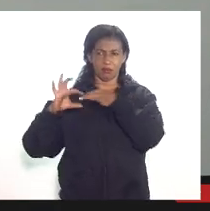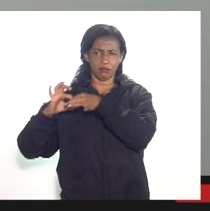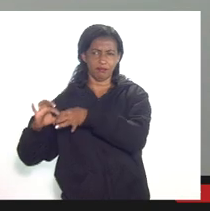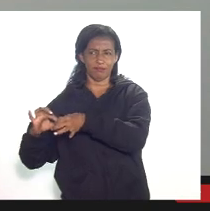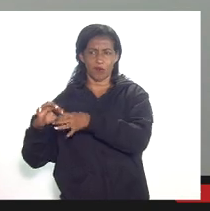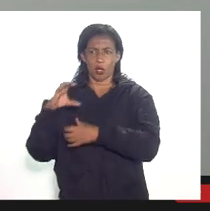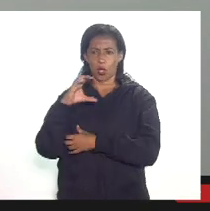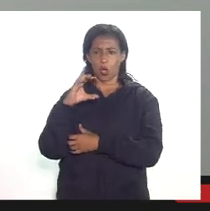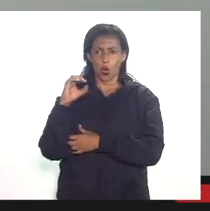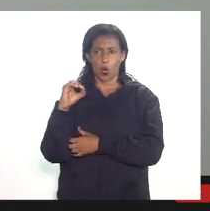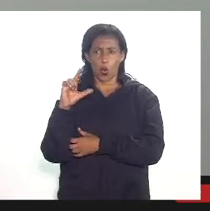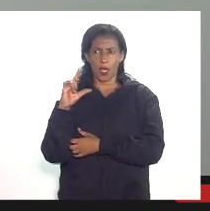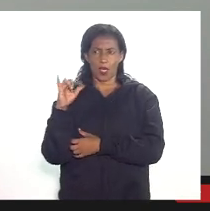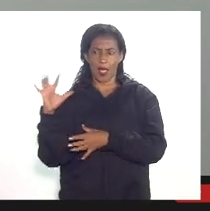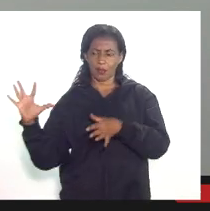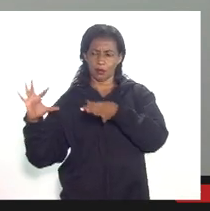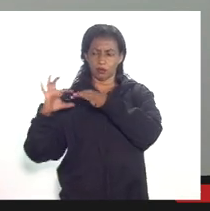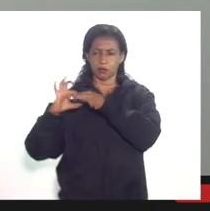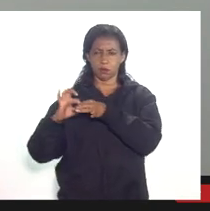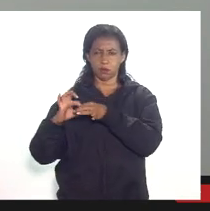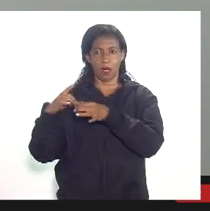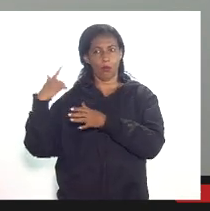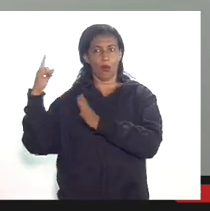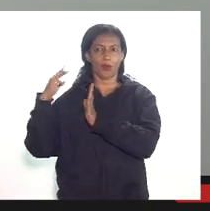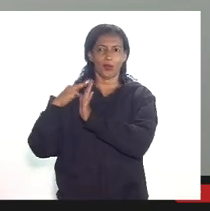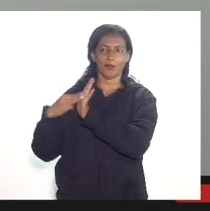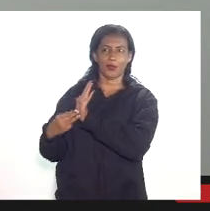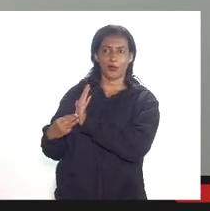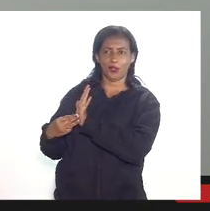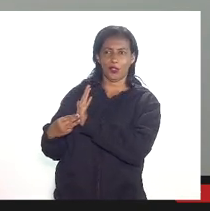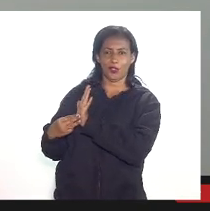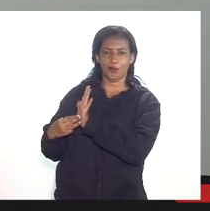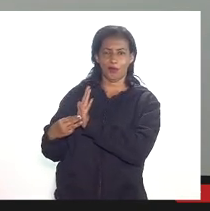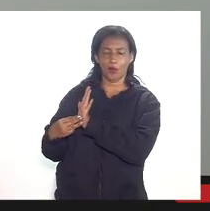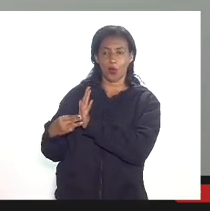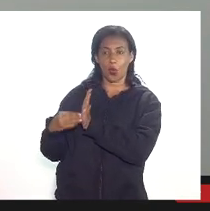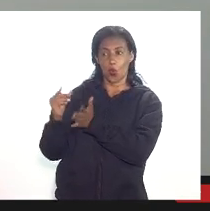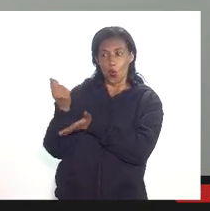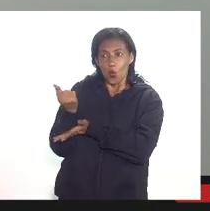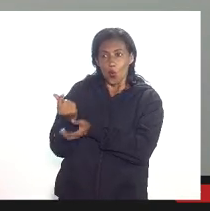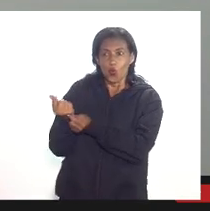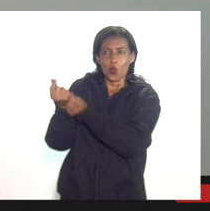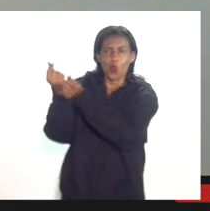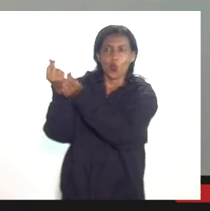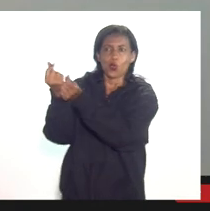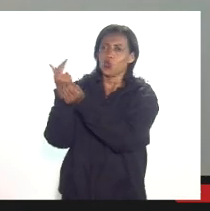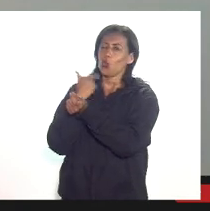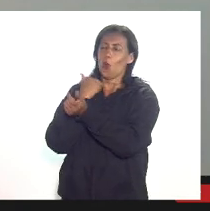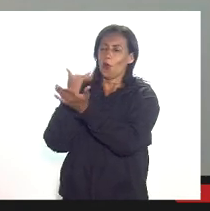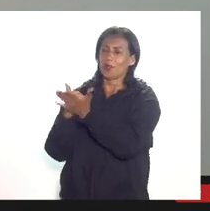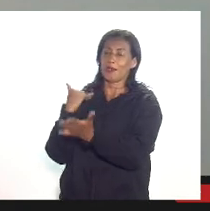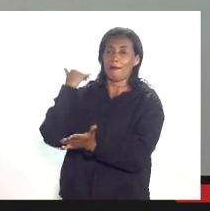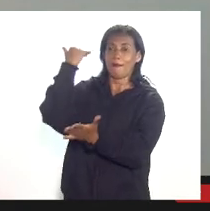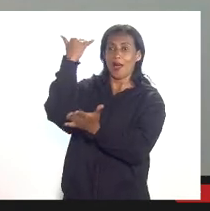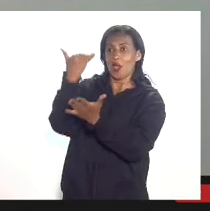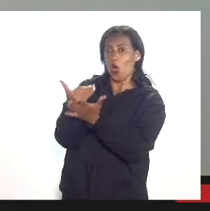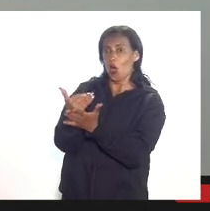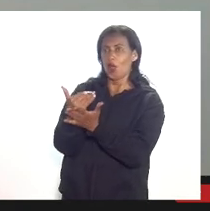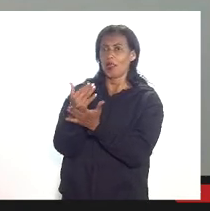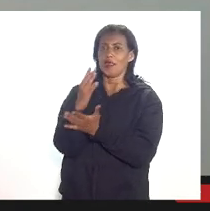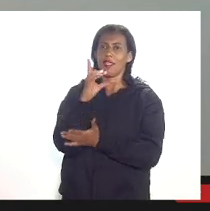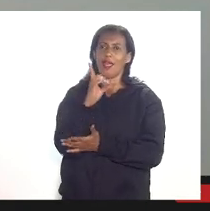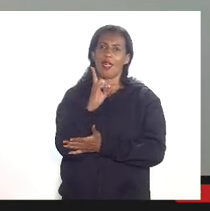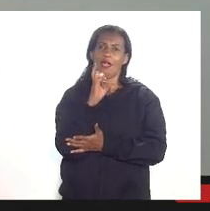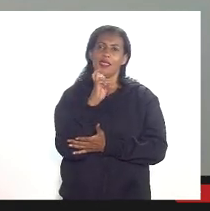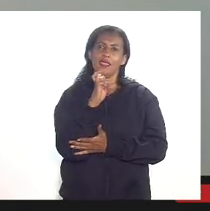elas são coligadas a uma outra metodologia o custo de afrentamento deduzido não pode ser maior que a depreciação então isso é